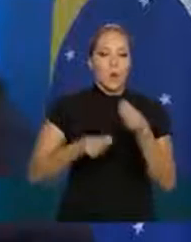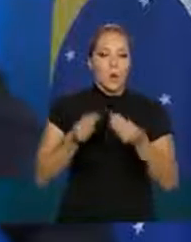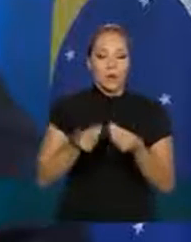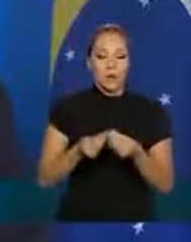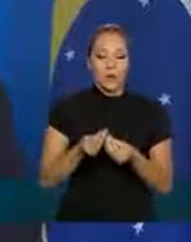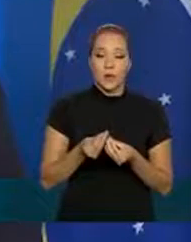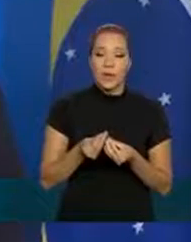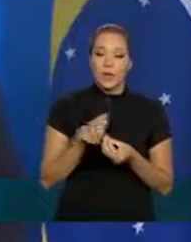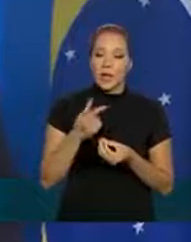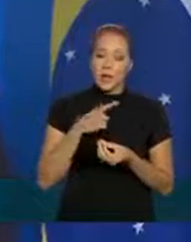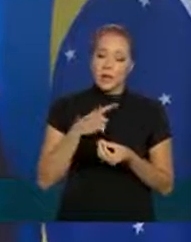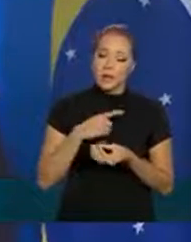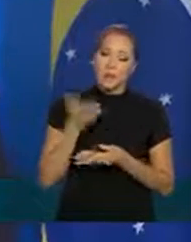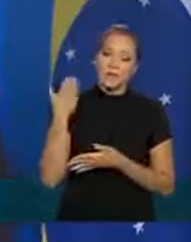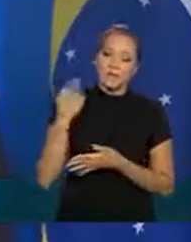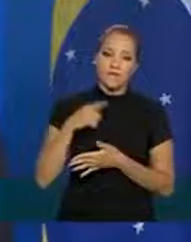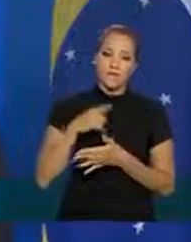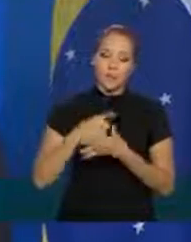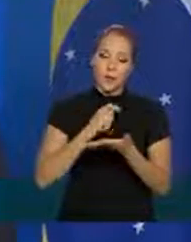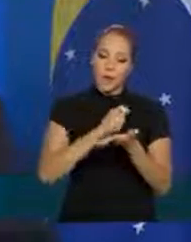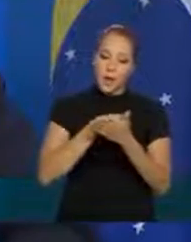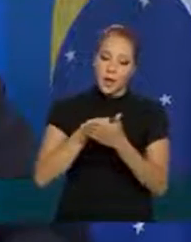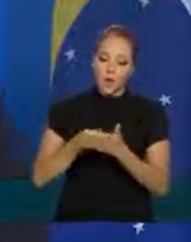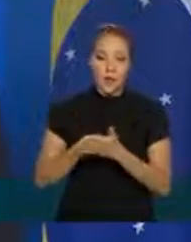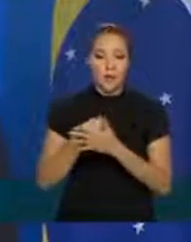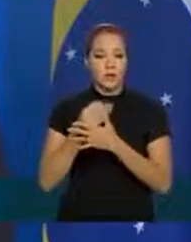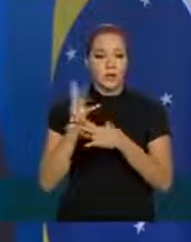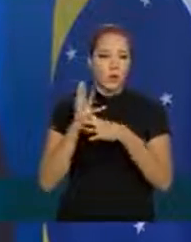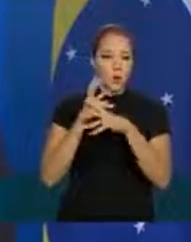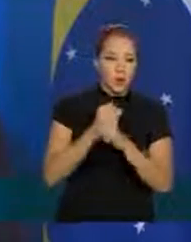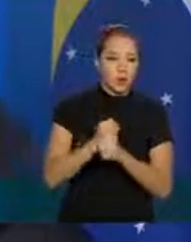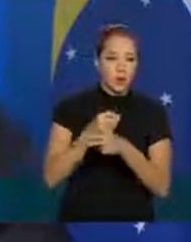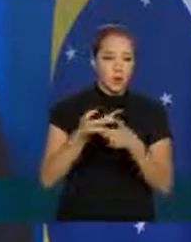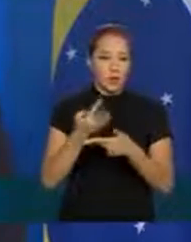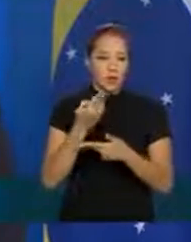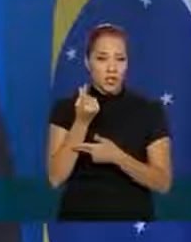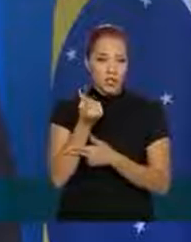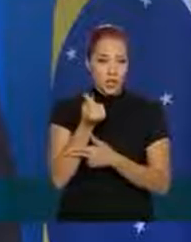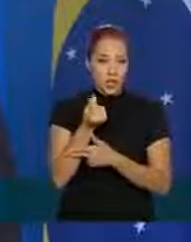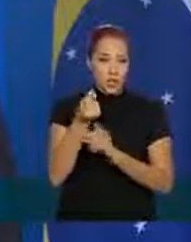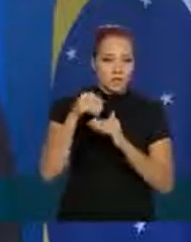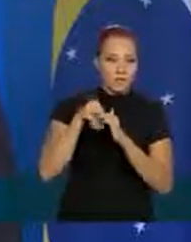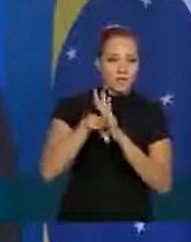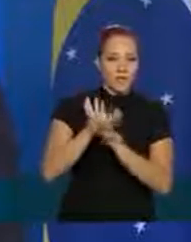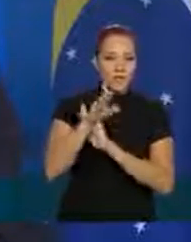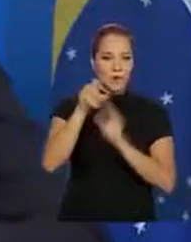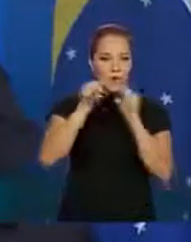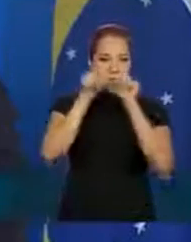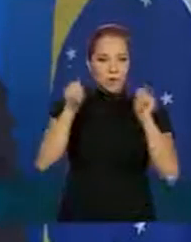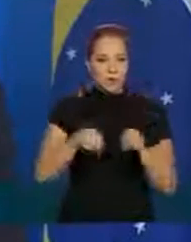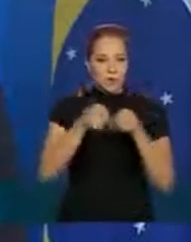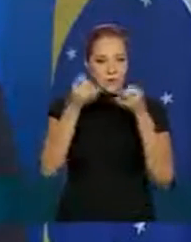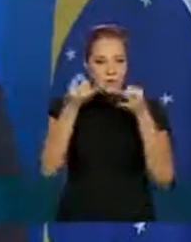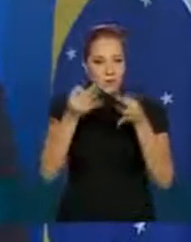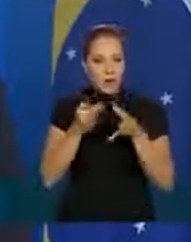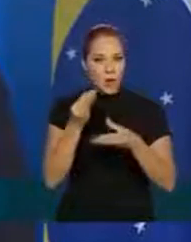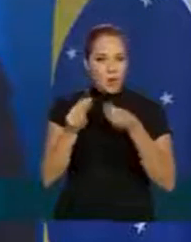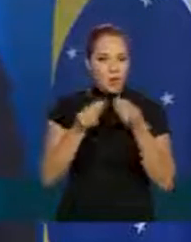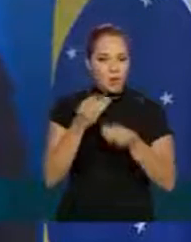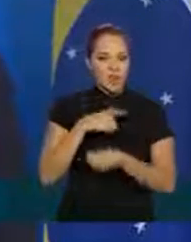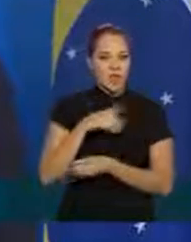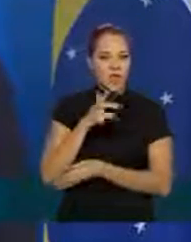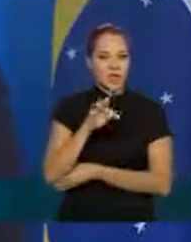então ele conseguia dar liquidez no sistema ou seja injetar dinheiro no sistema pegando como garantia títulos públicos